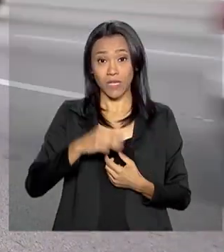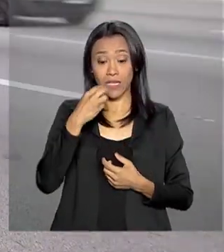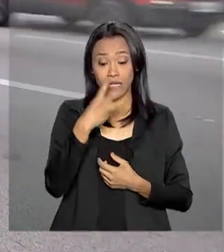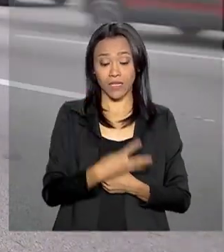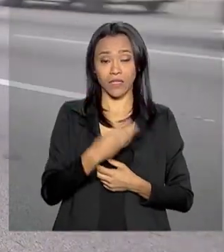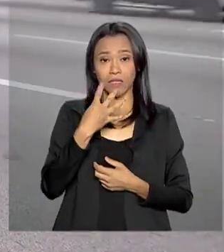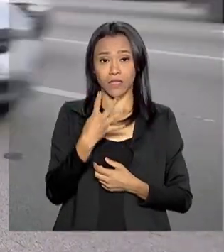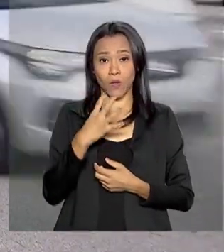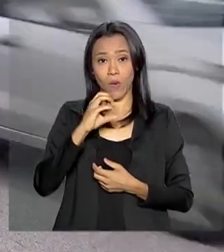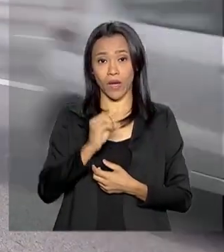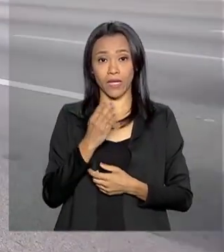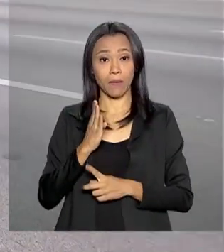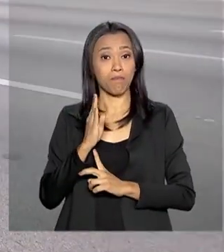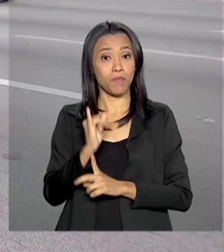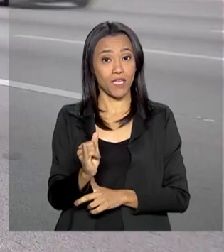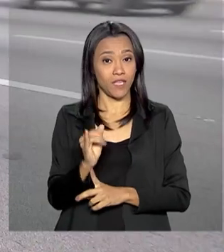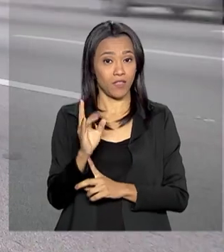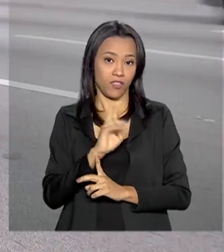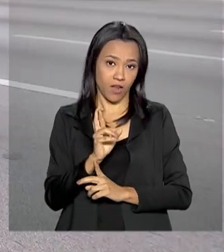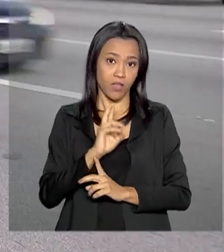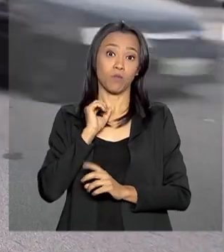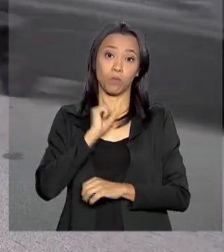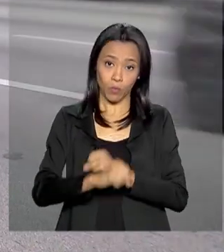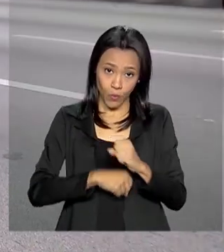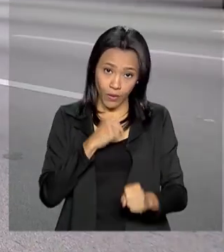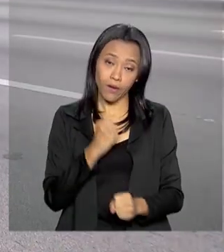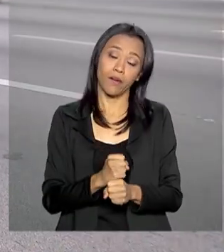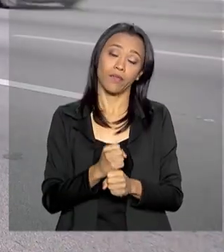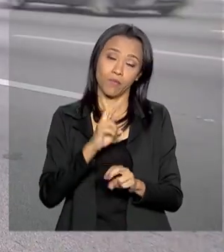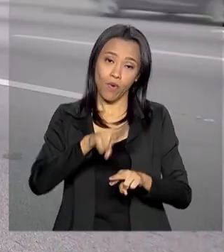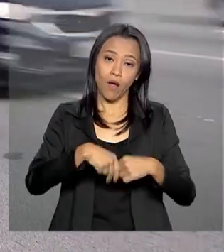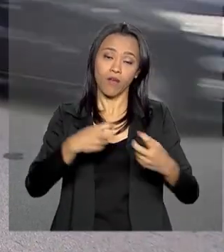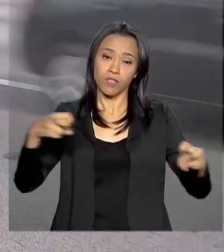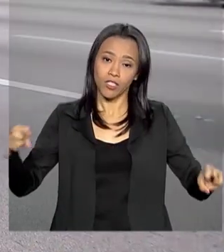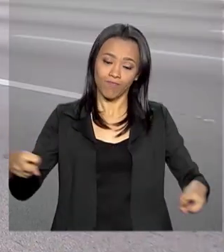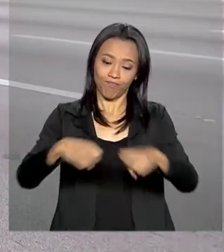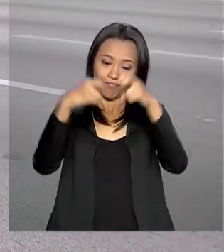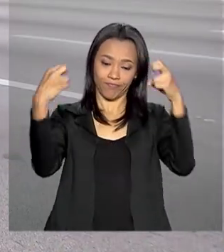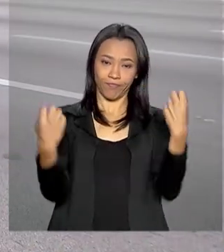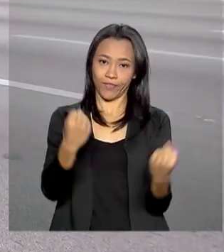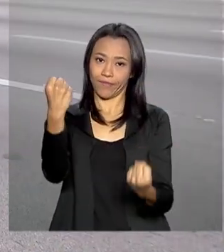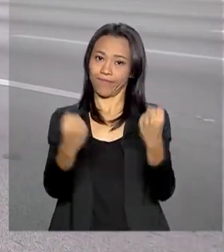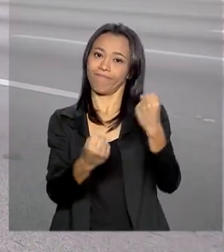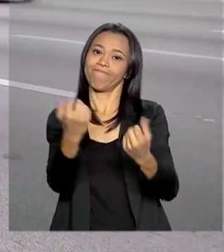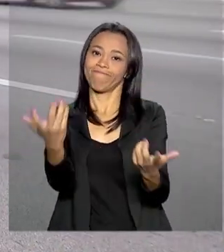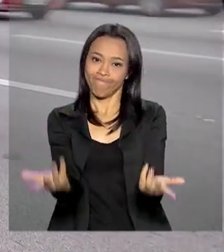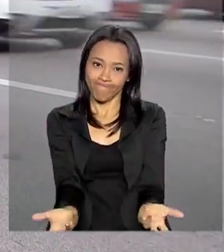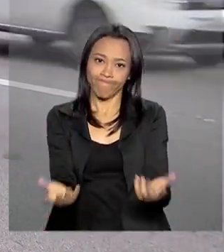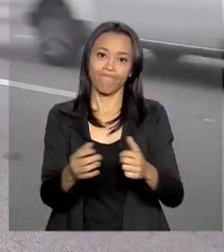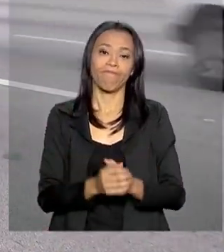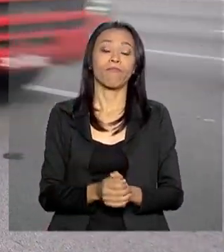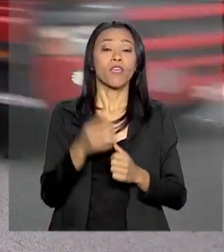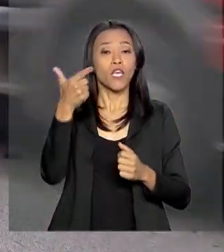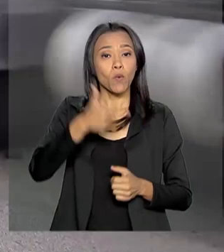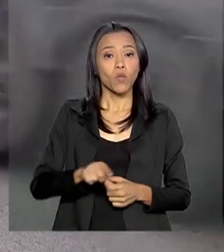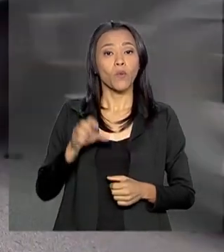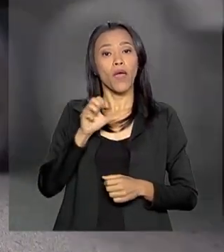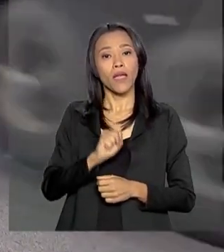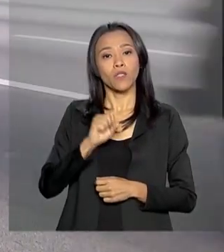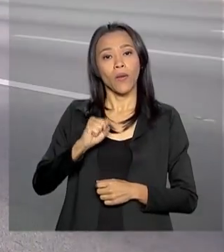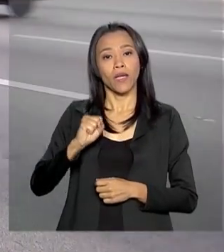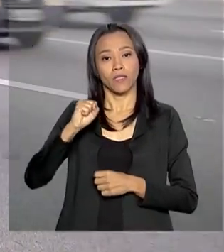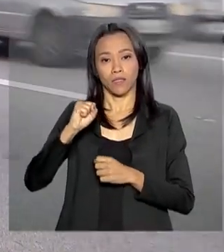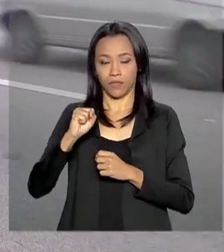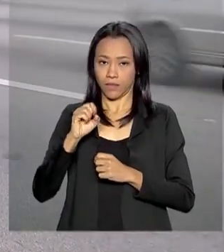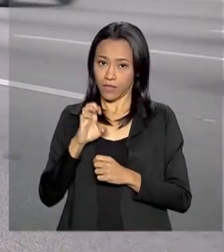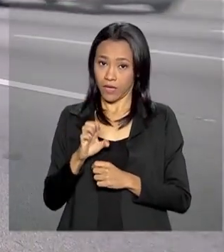340 bilhões por ano com acidentes de trânsito. E um estudo do SOS Estradas, com